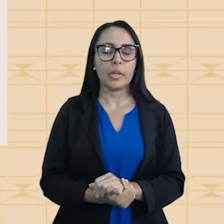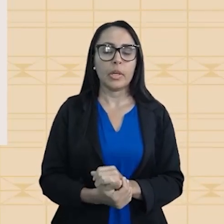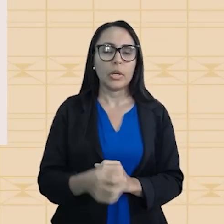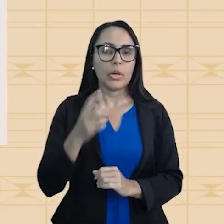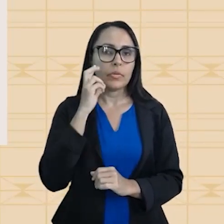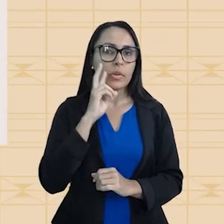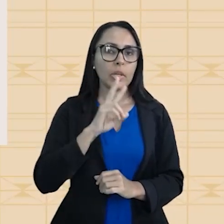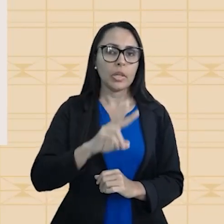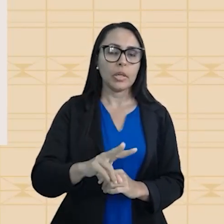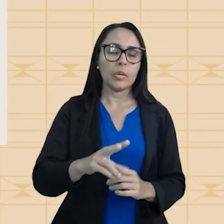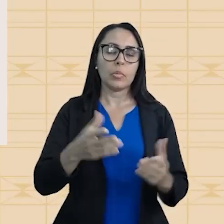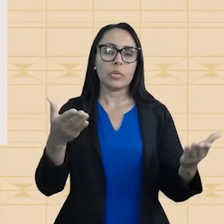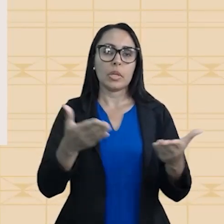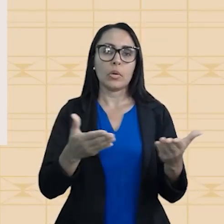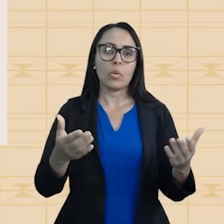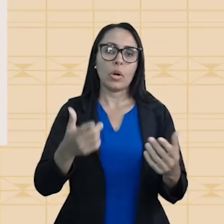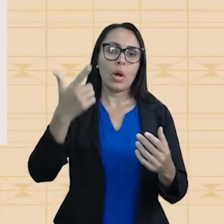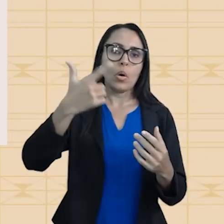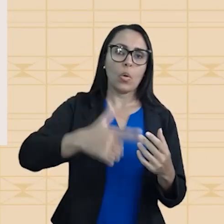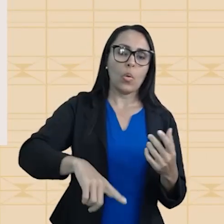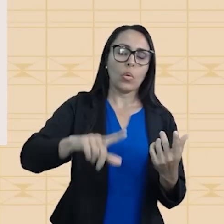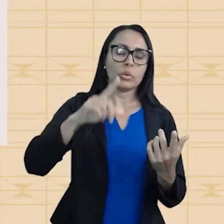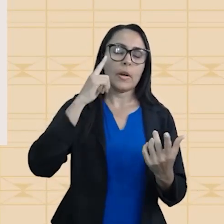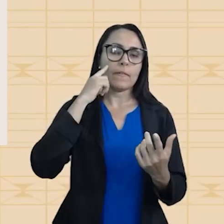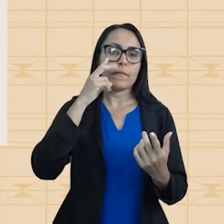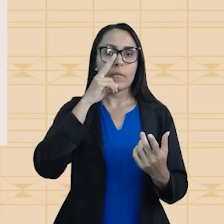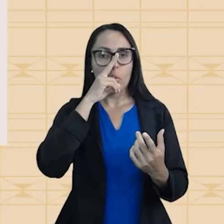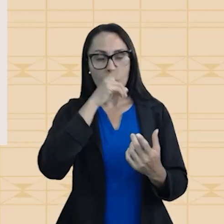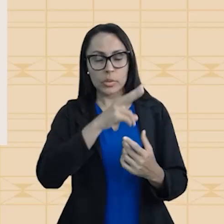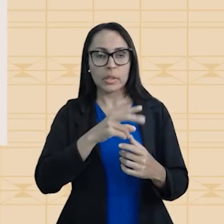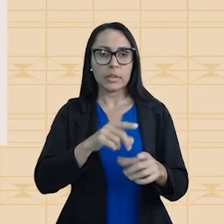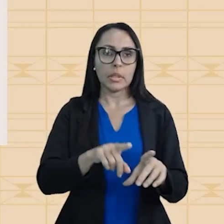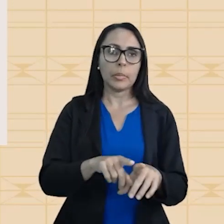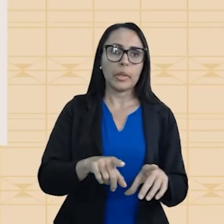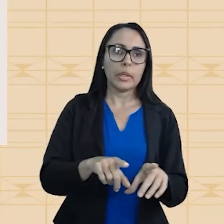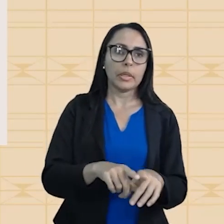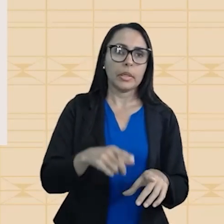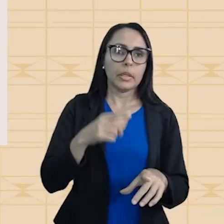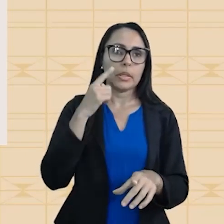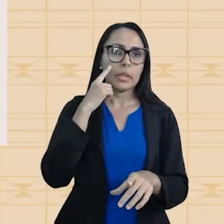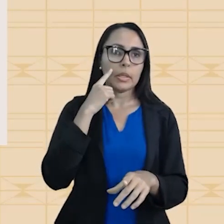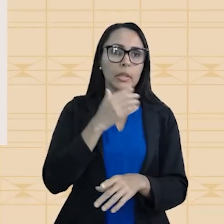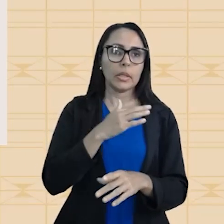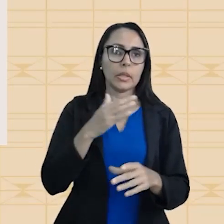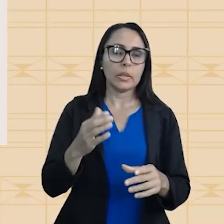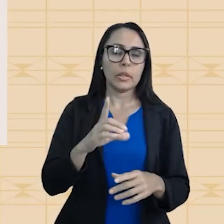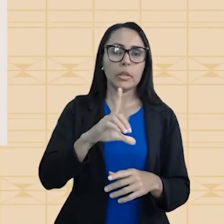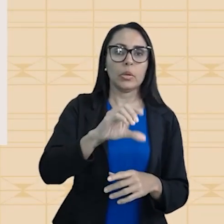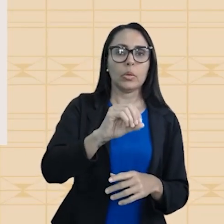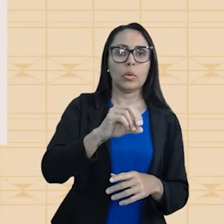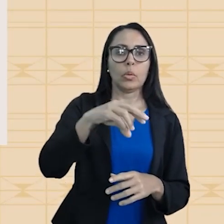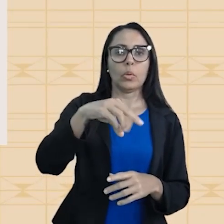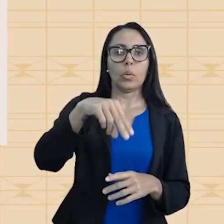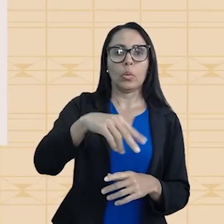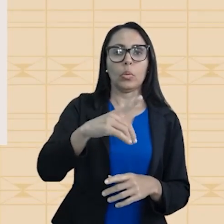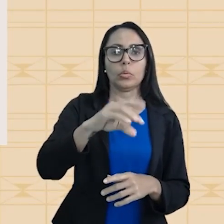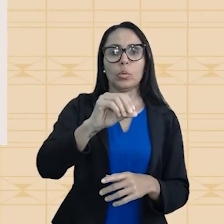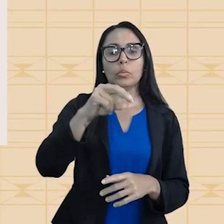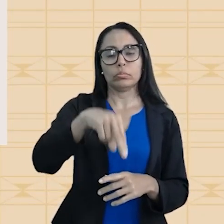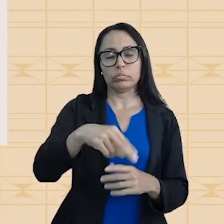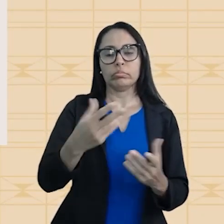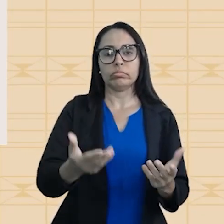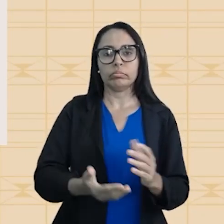vemos agora para uma outra força, que é a dipolo induzido, também chamada de forças de London. A